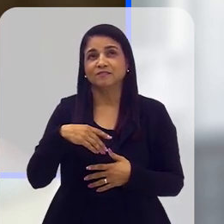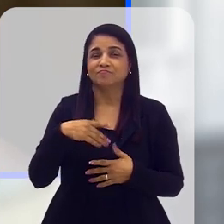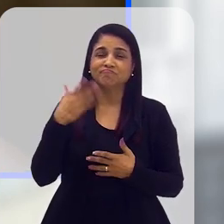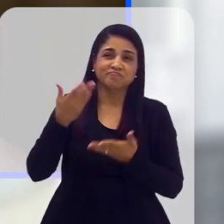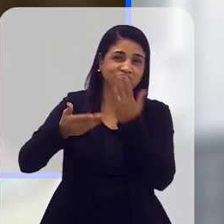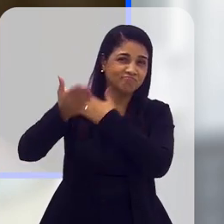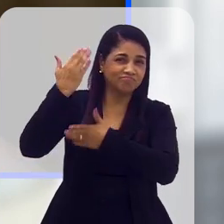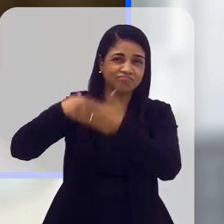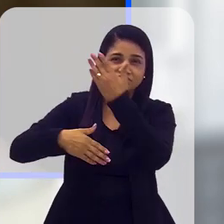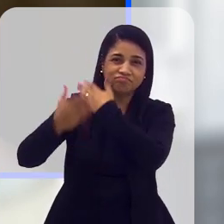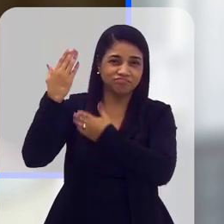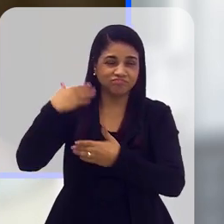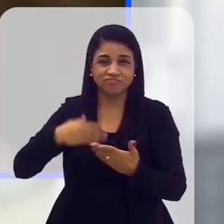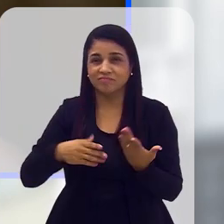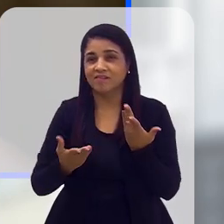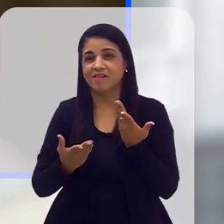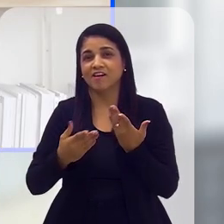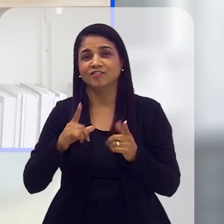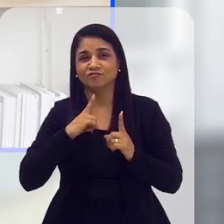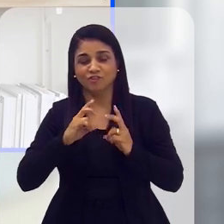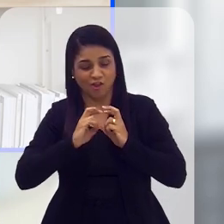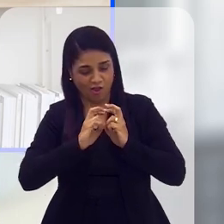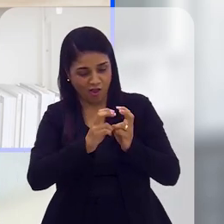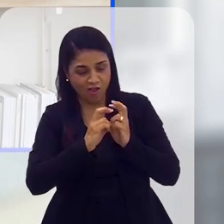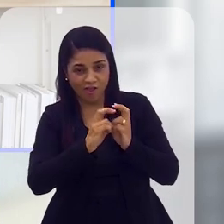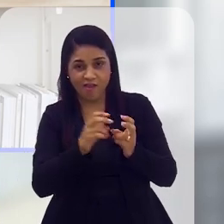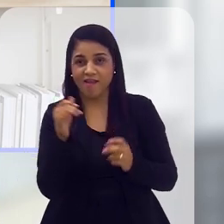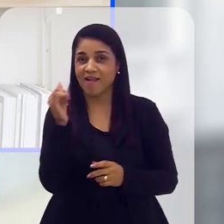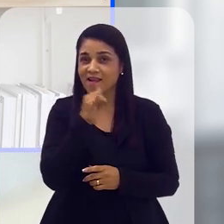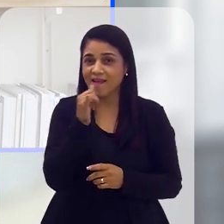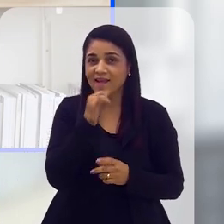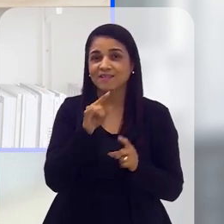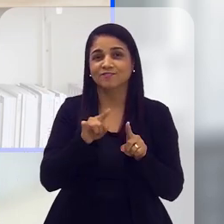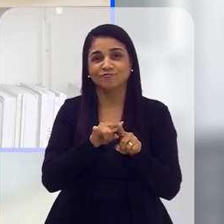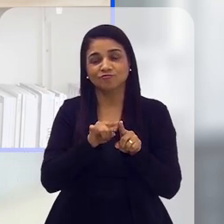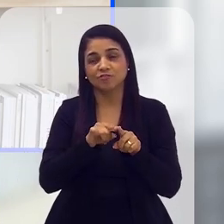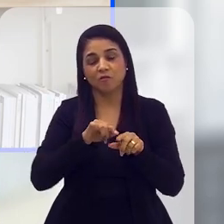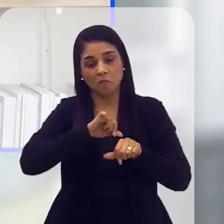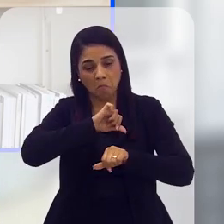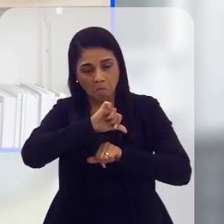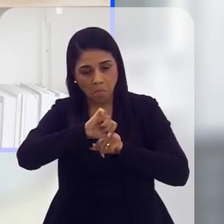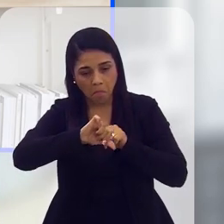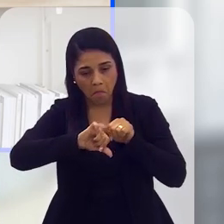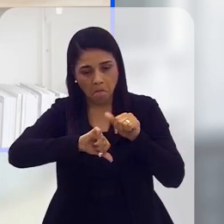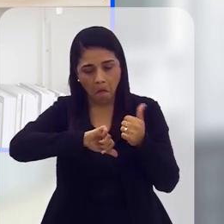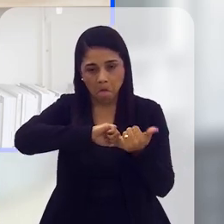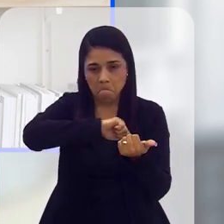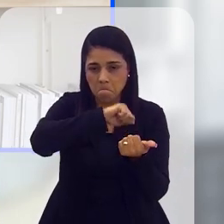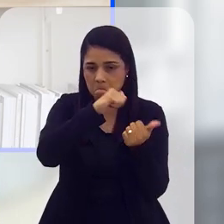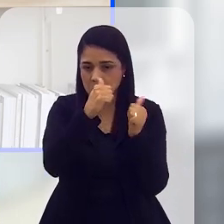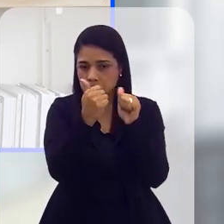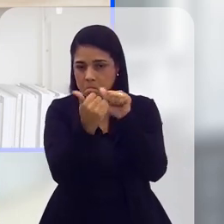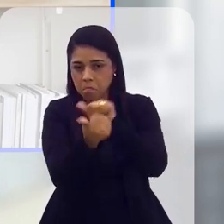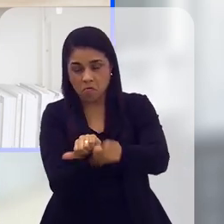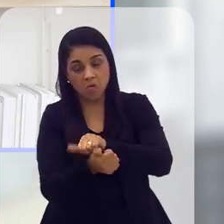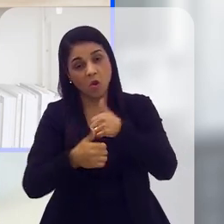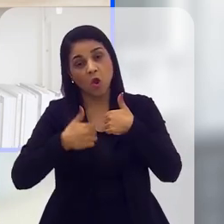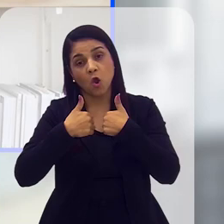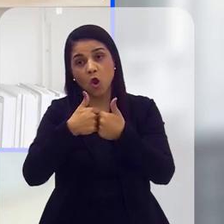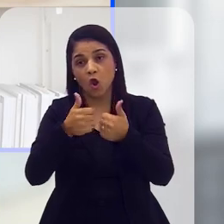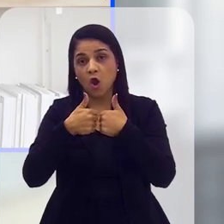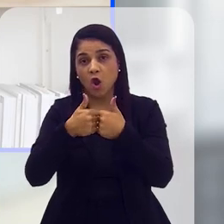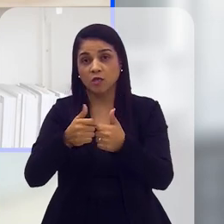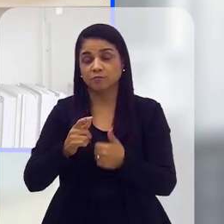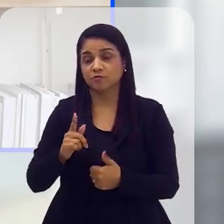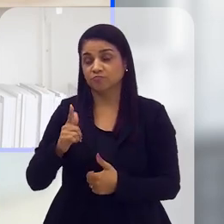60, existia bonde elétrico, ônibus elétricos, e aí foi se transformando usando os